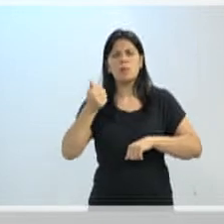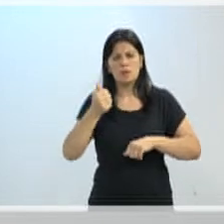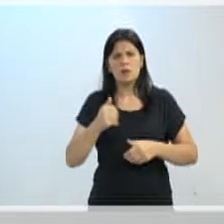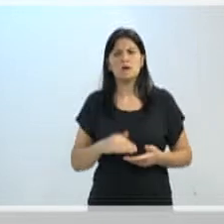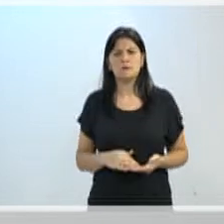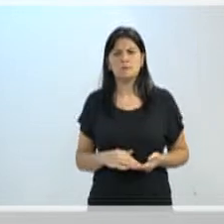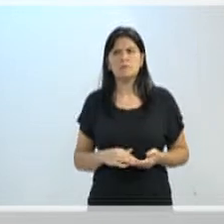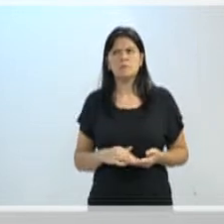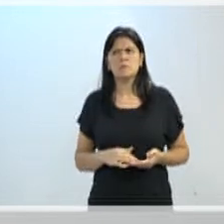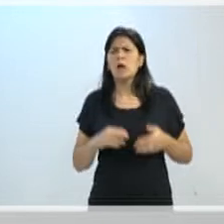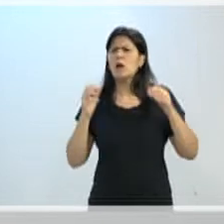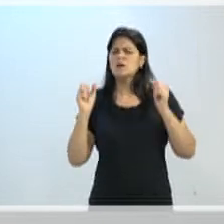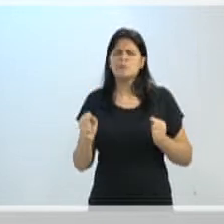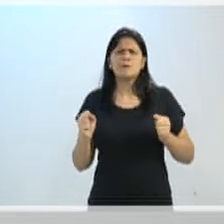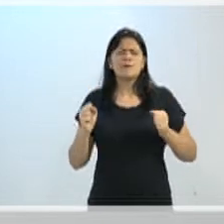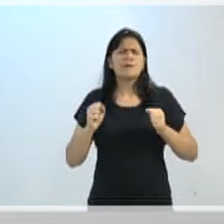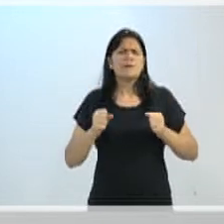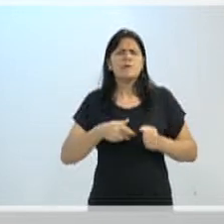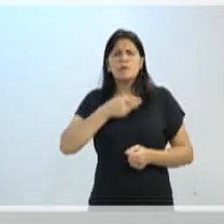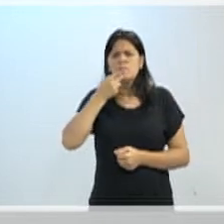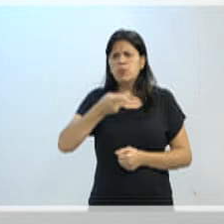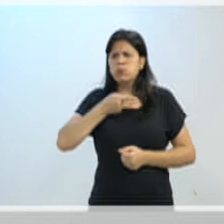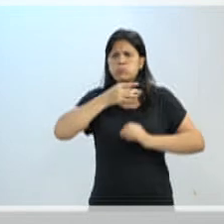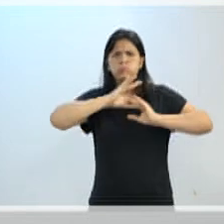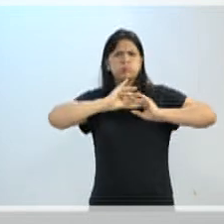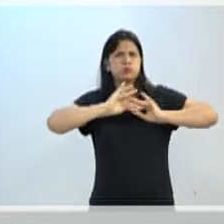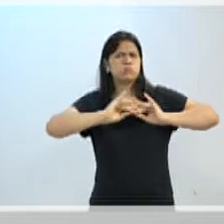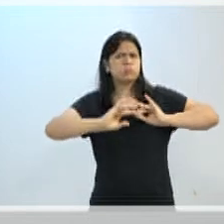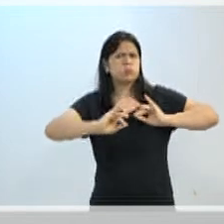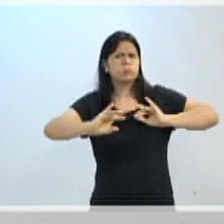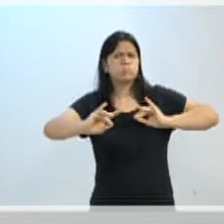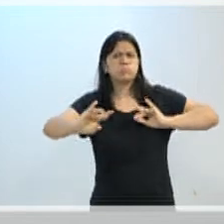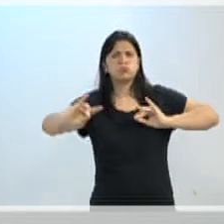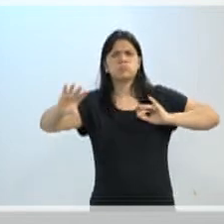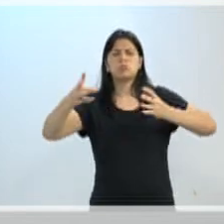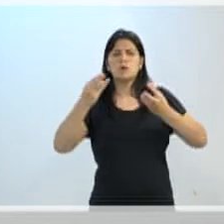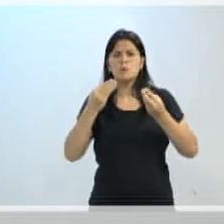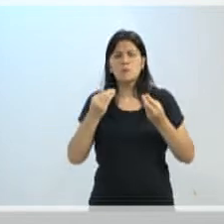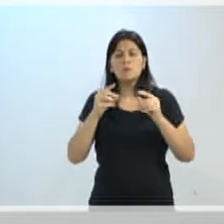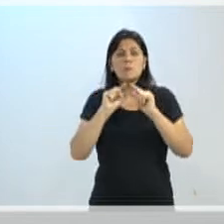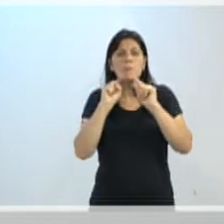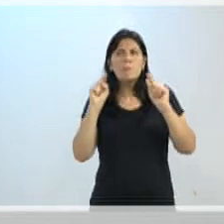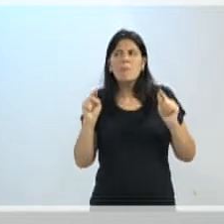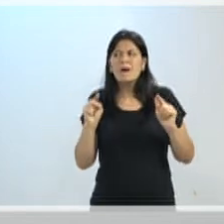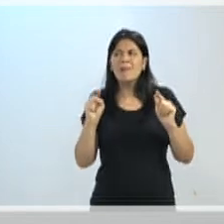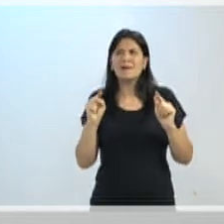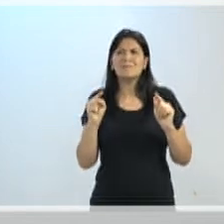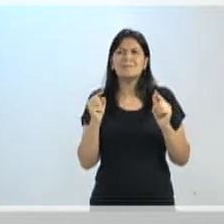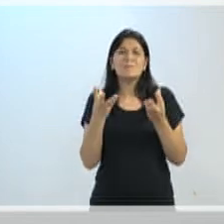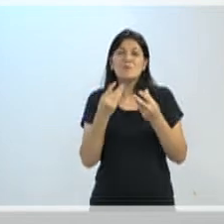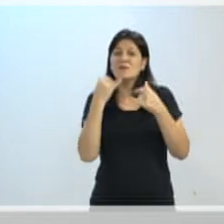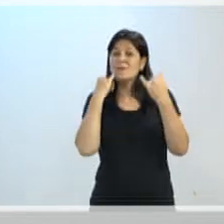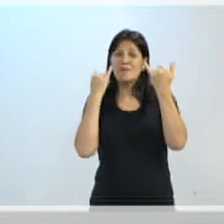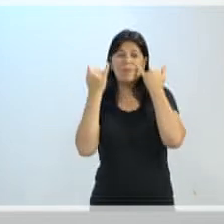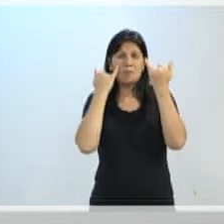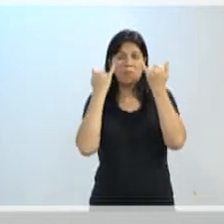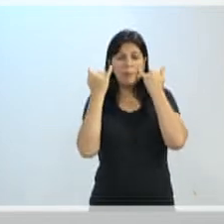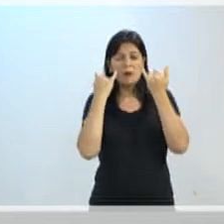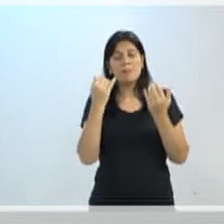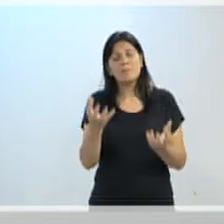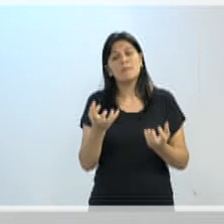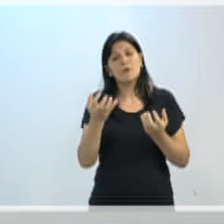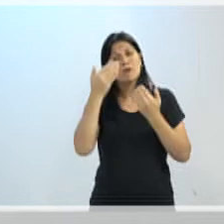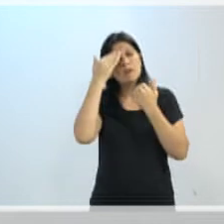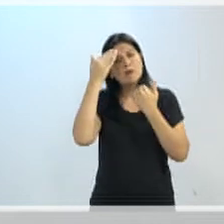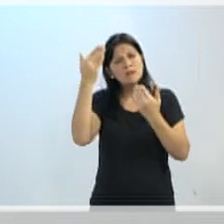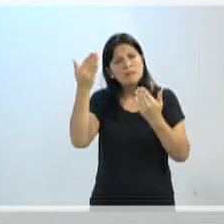Poderíamos ficar aqui falando, senhores vereadores, até amanhã cedo, mas é muita coisa, muita informação e eu quero agradecer a minha